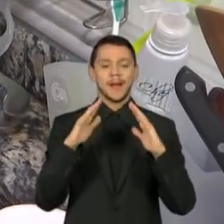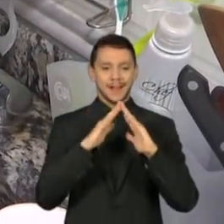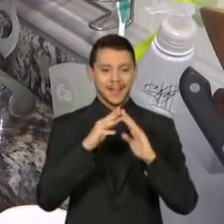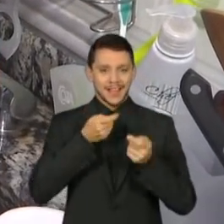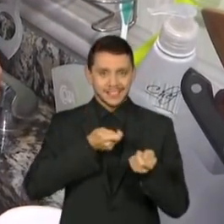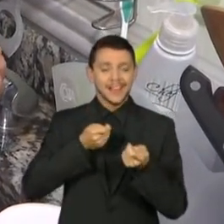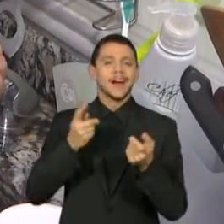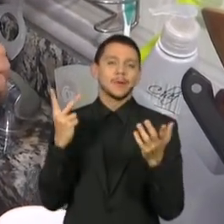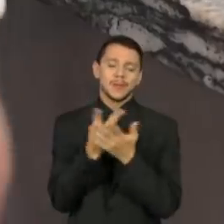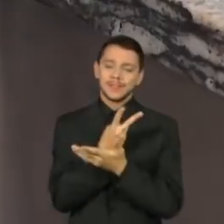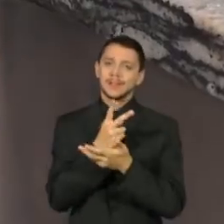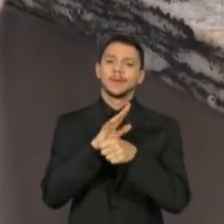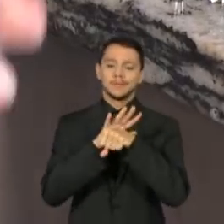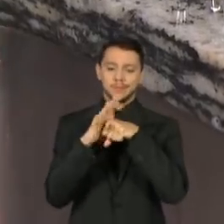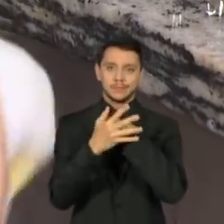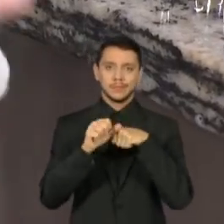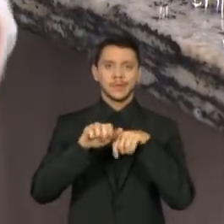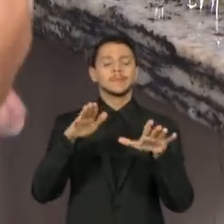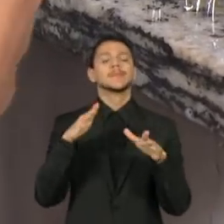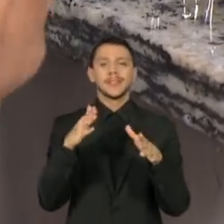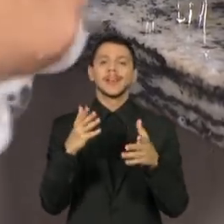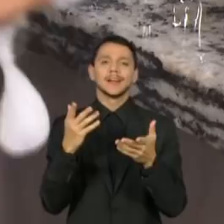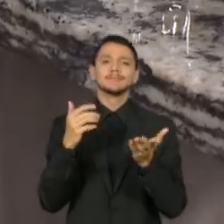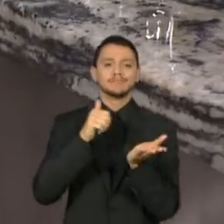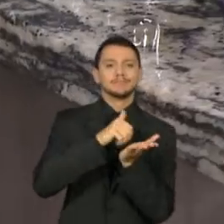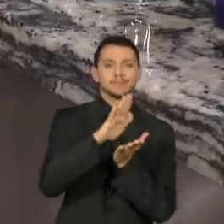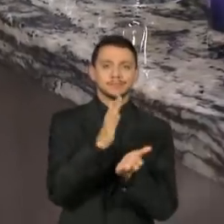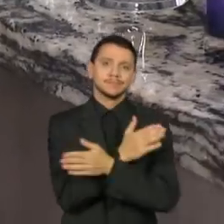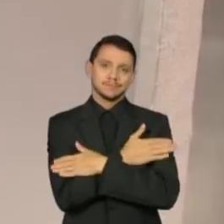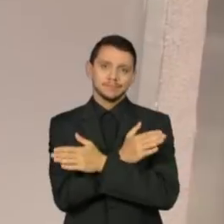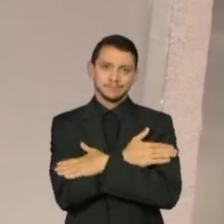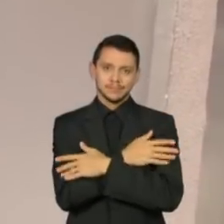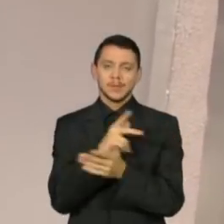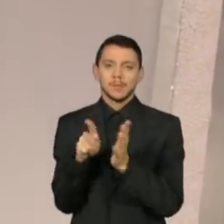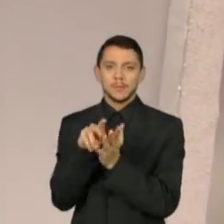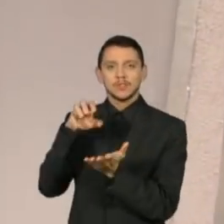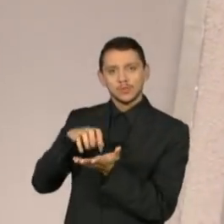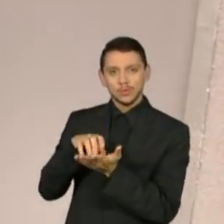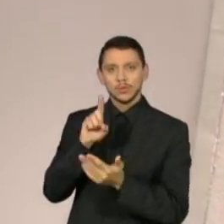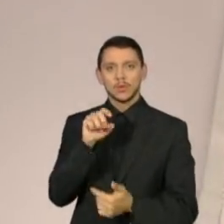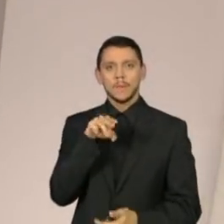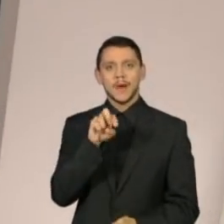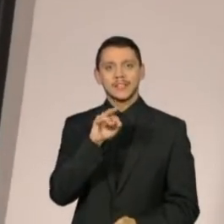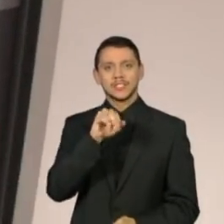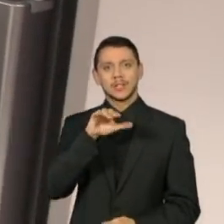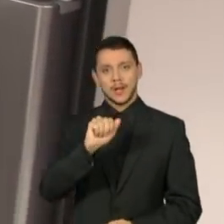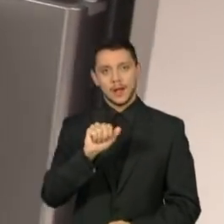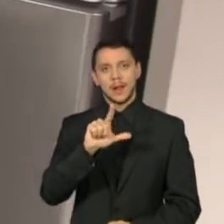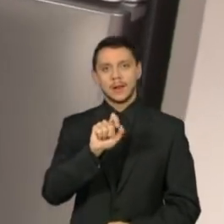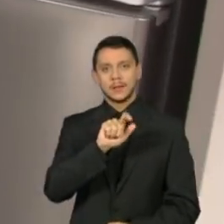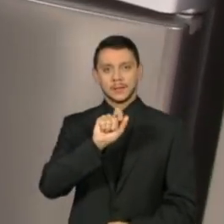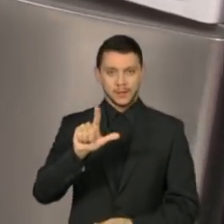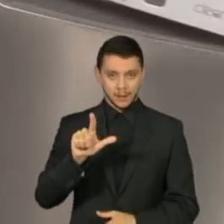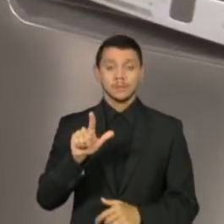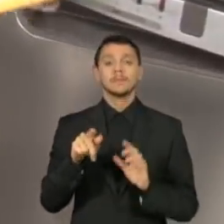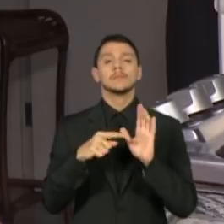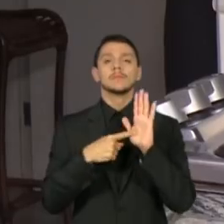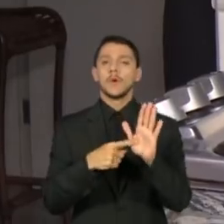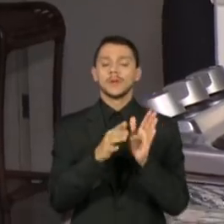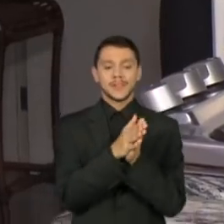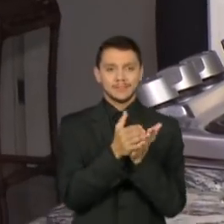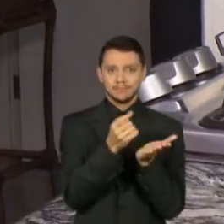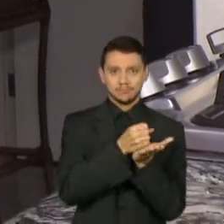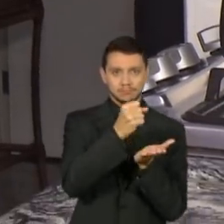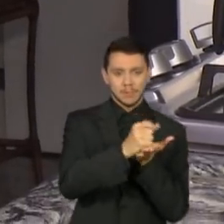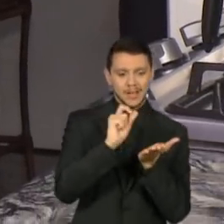assinada durante a pandemia, segundo o estudo do Instituto Doméstica Legal. O levantamento mostra que a informalidade cresceu. Passou de